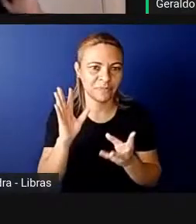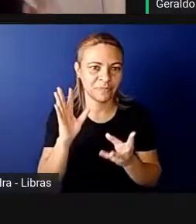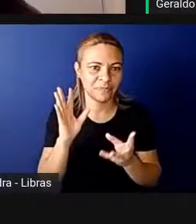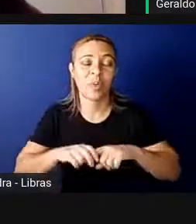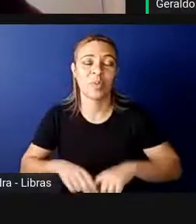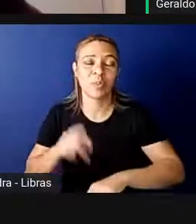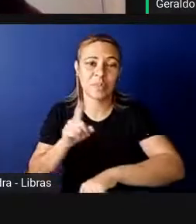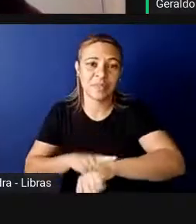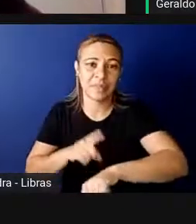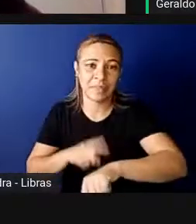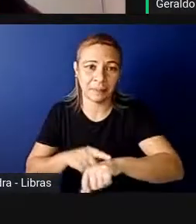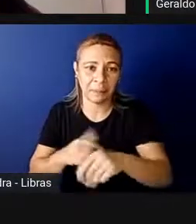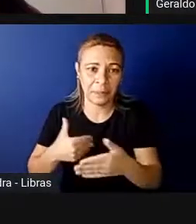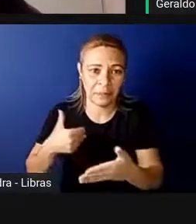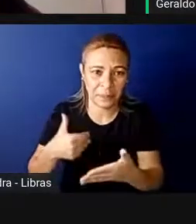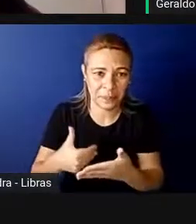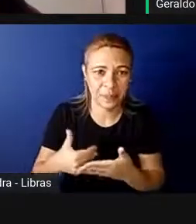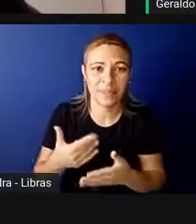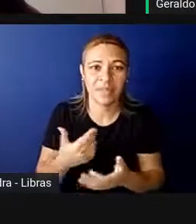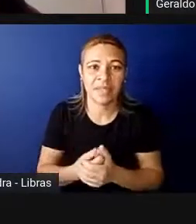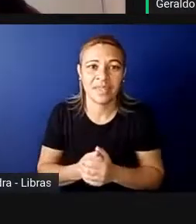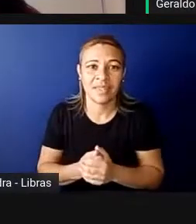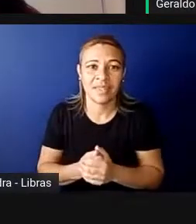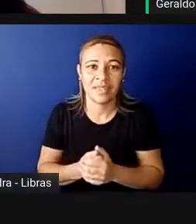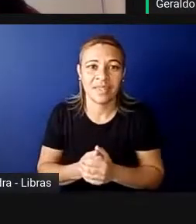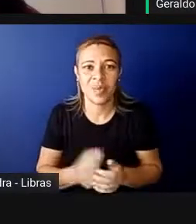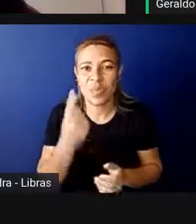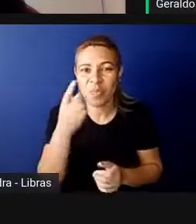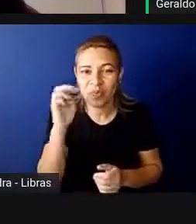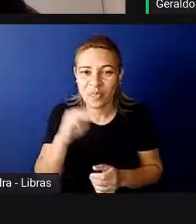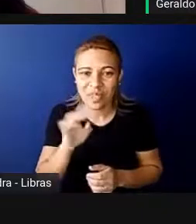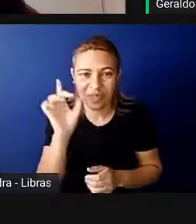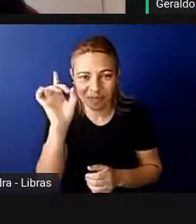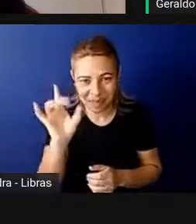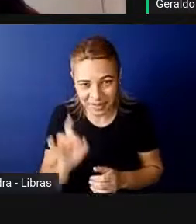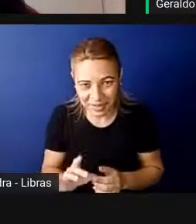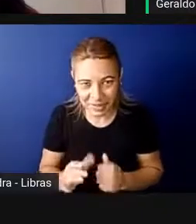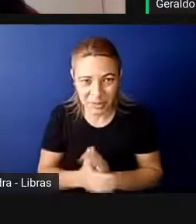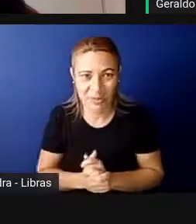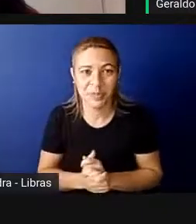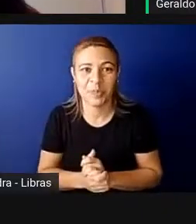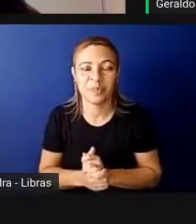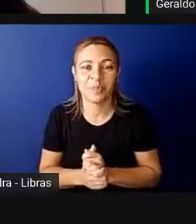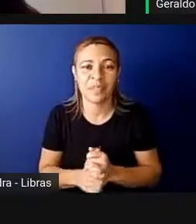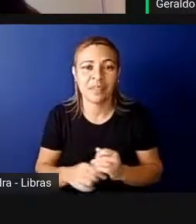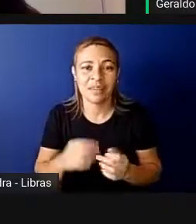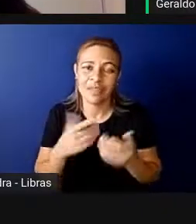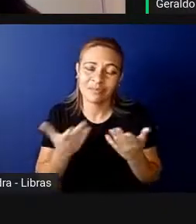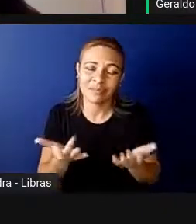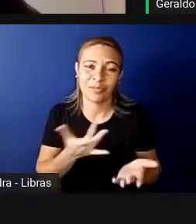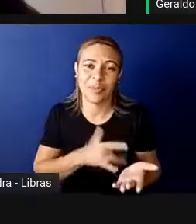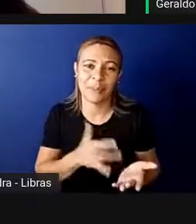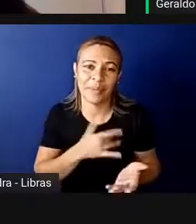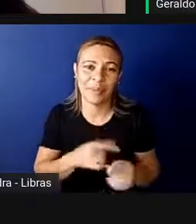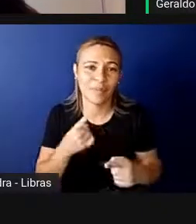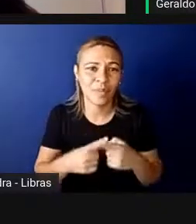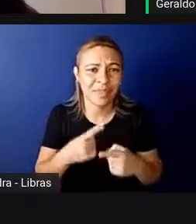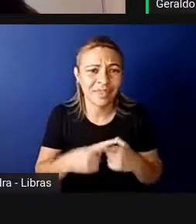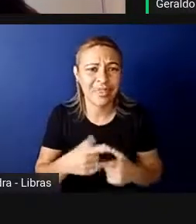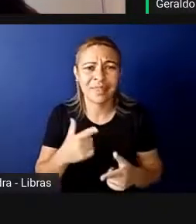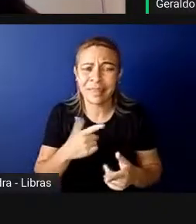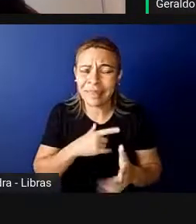então, no máximo aí um minuto para cada uma para as suas considerações finais, é uma pena porque nós ainda temos diversos